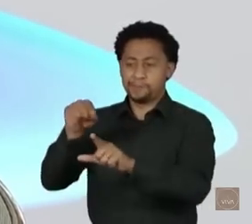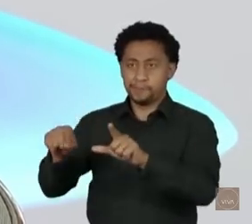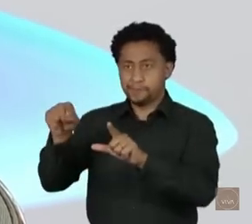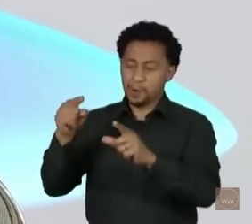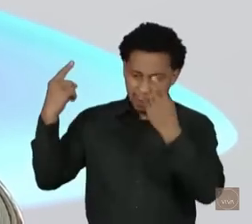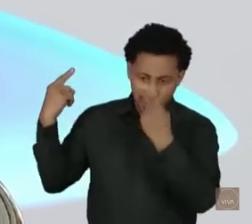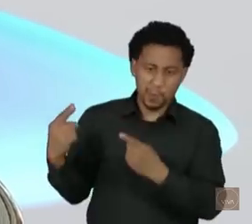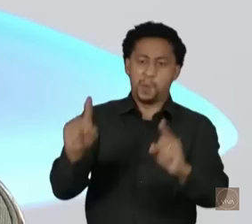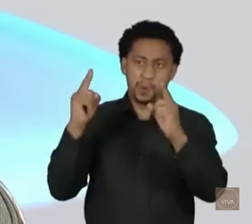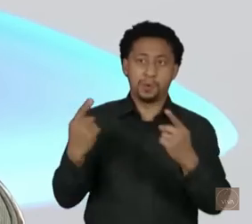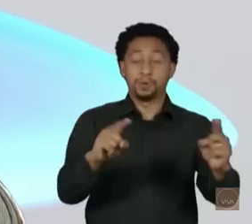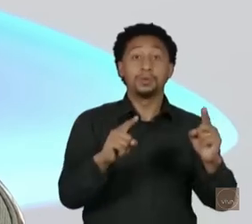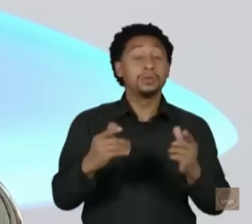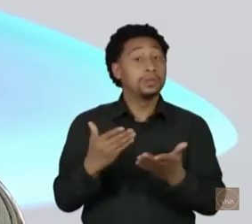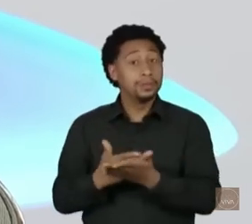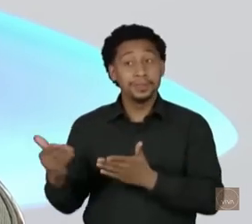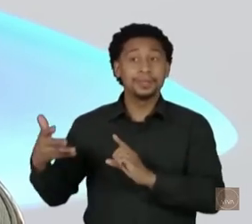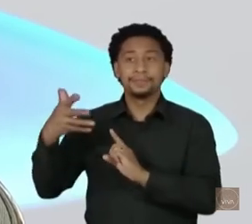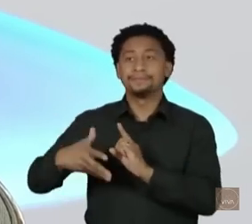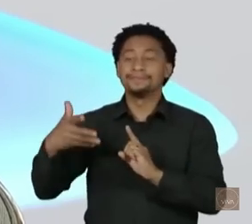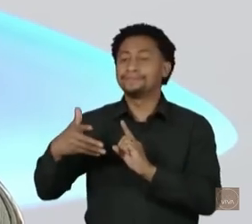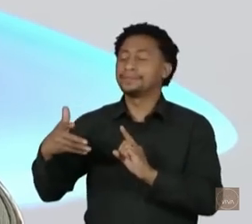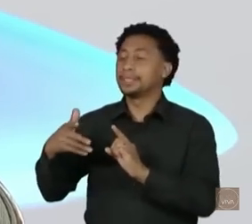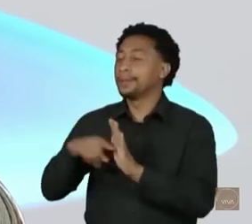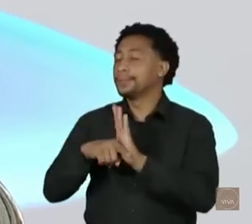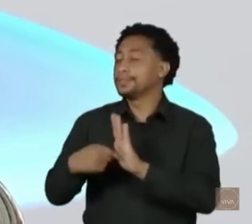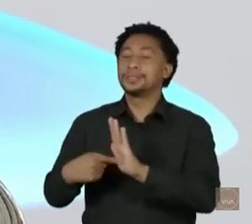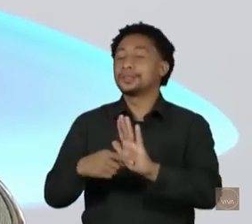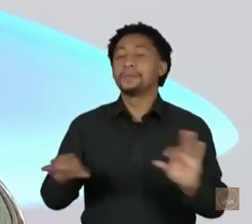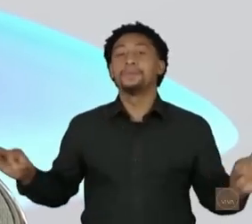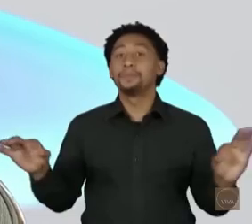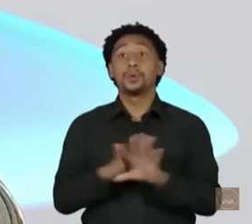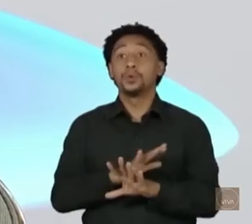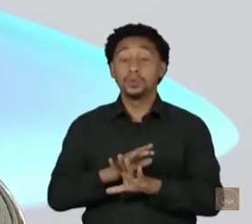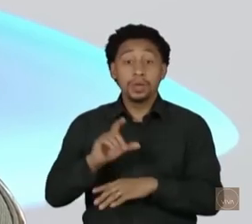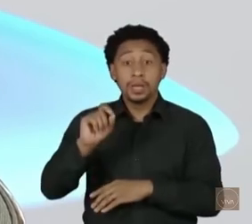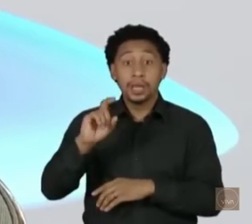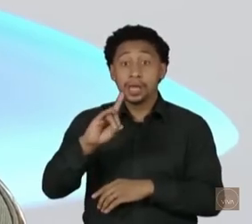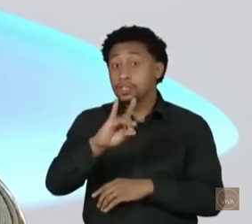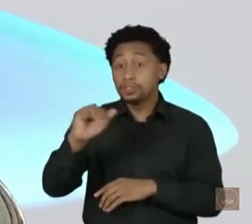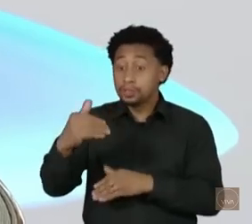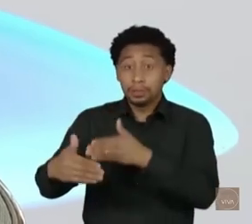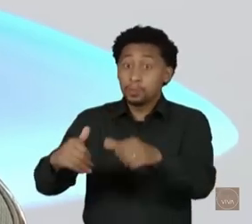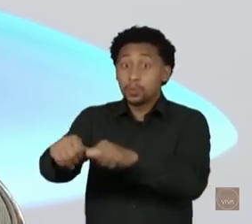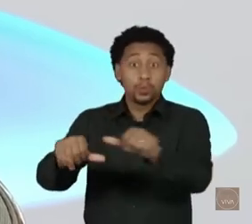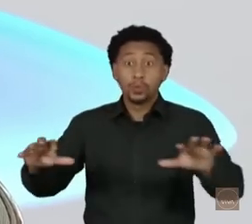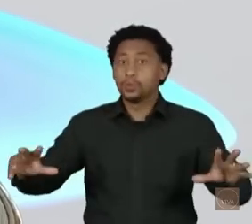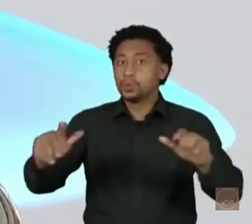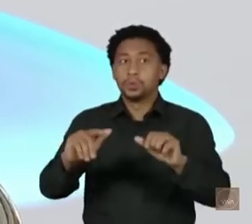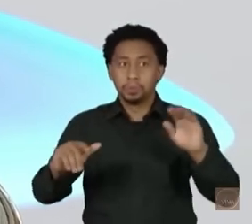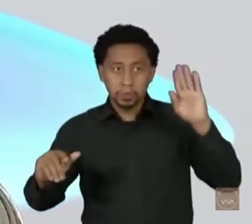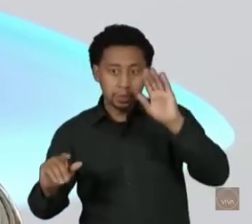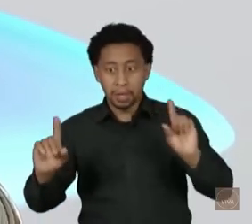repente, começaram aí a falar como se as pesquisas já estivessem tudo cristalizadas, mudou tudo. Nos últimos 10 dias já começou outra conversa diferente, é que agora